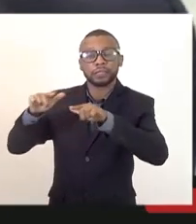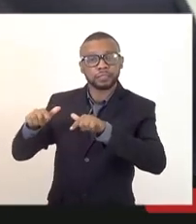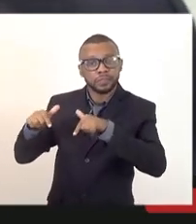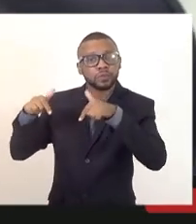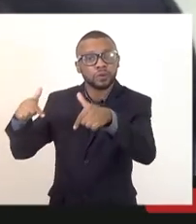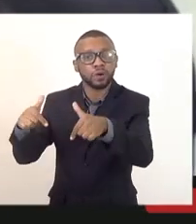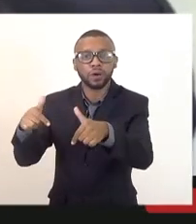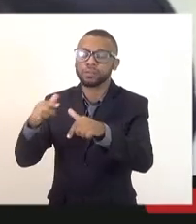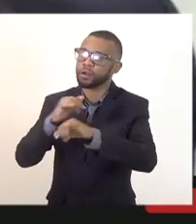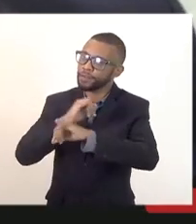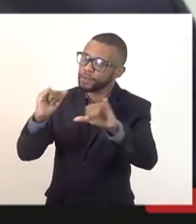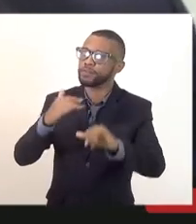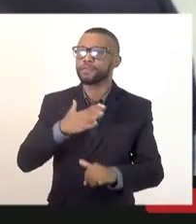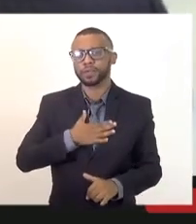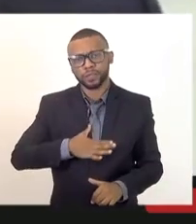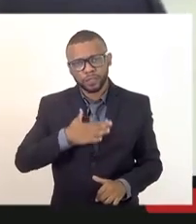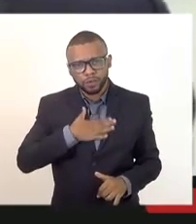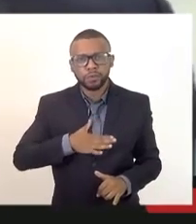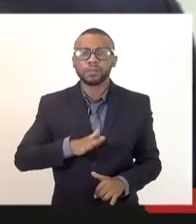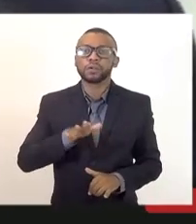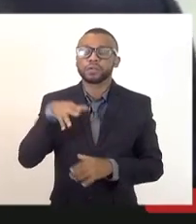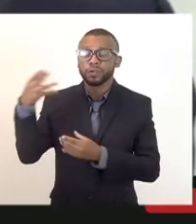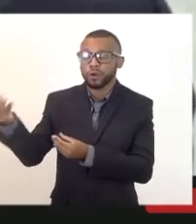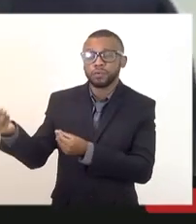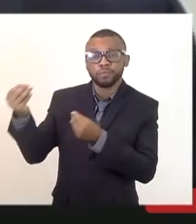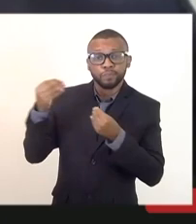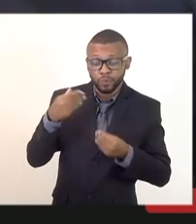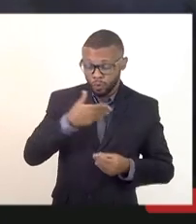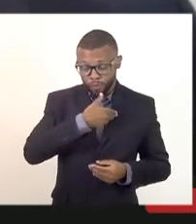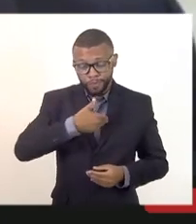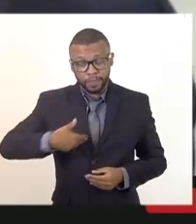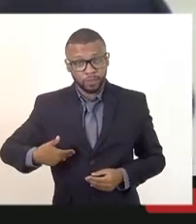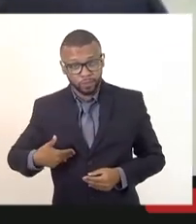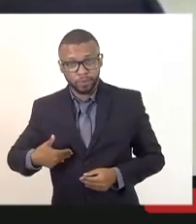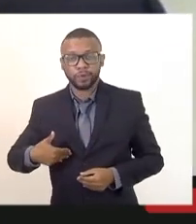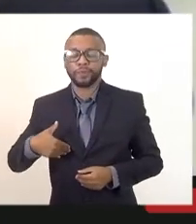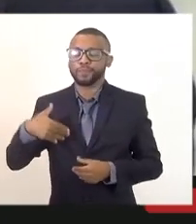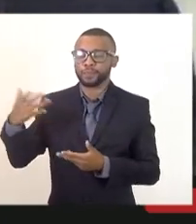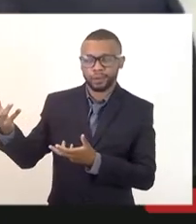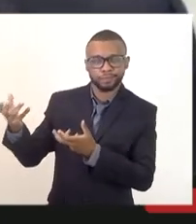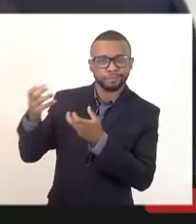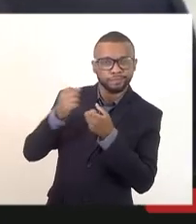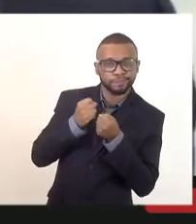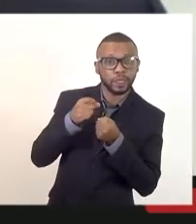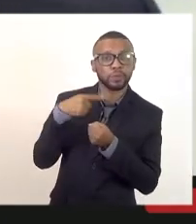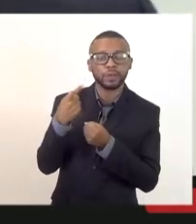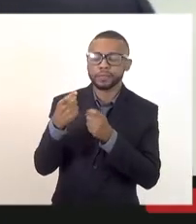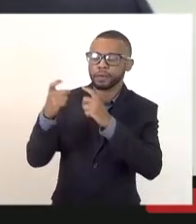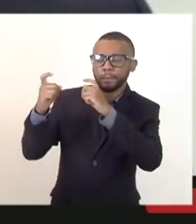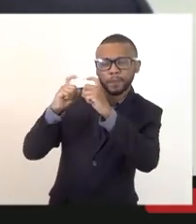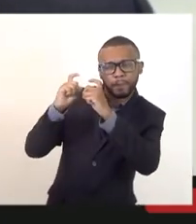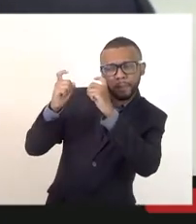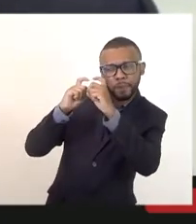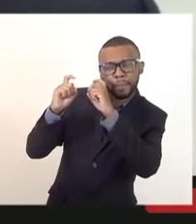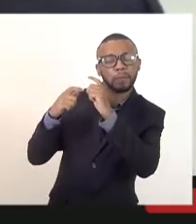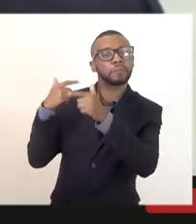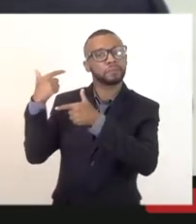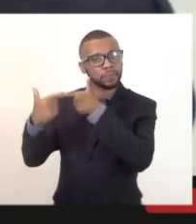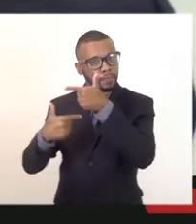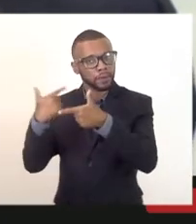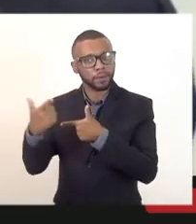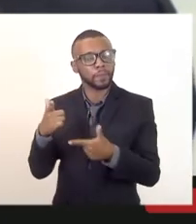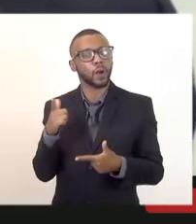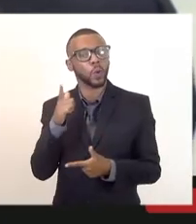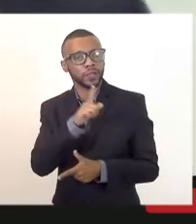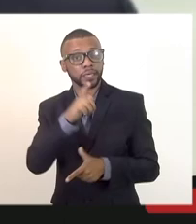tranquilos que a gente vai eu recebi um sinal do governador do secretário a gente está incessante aqui trabalhando e a gente vai